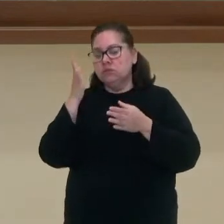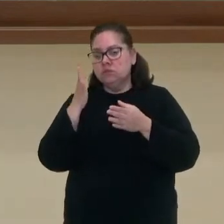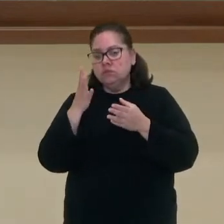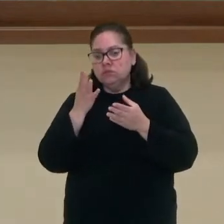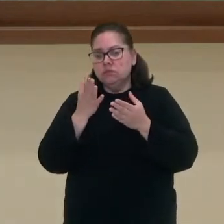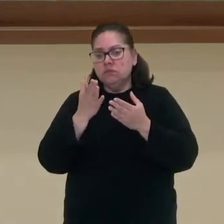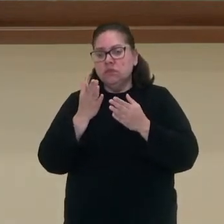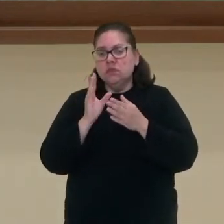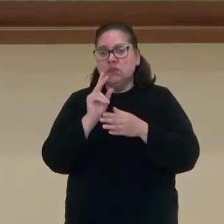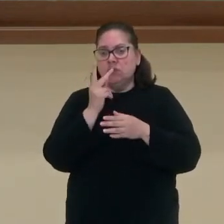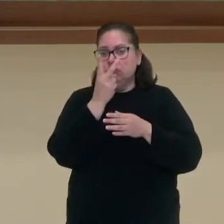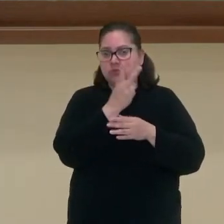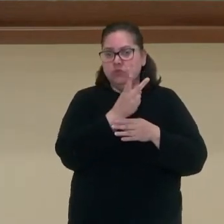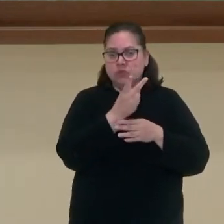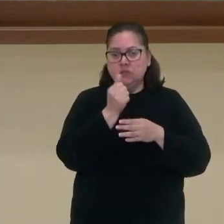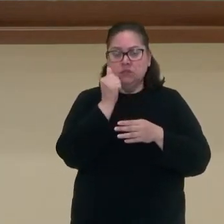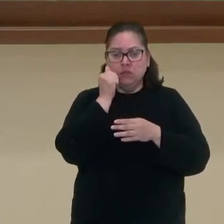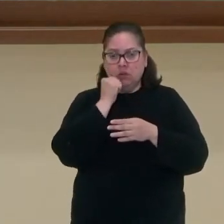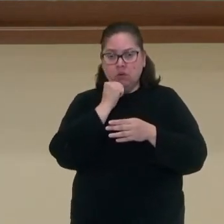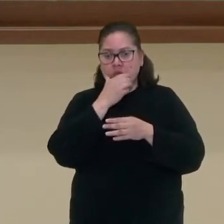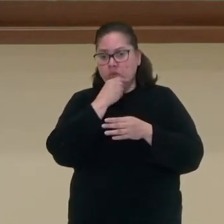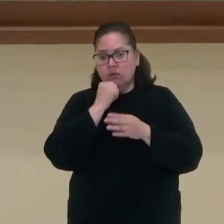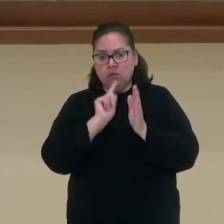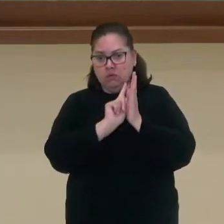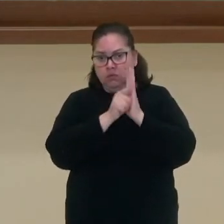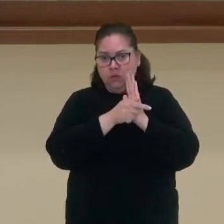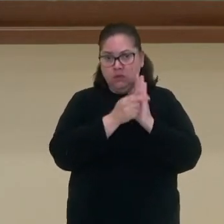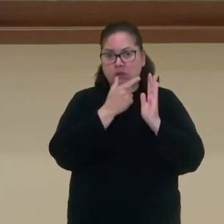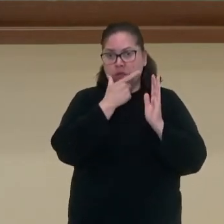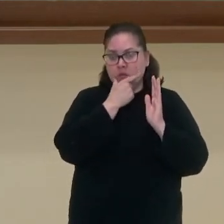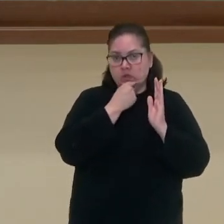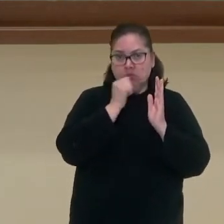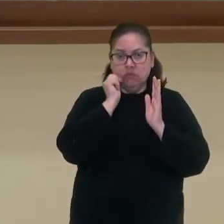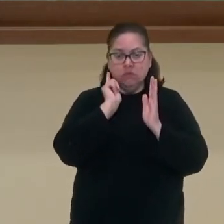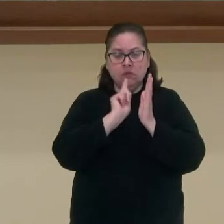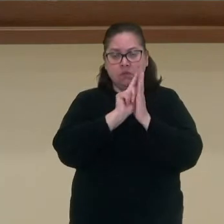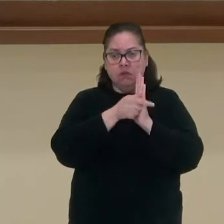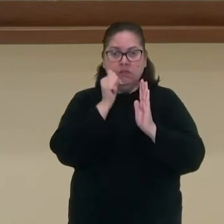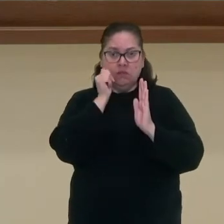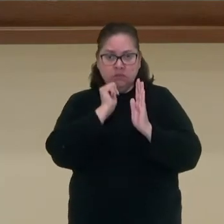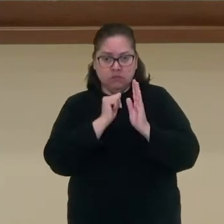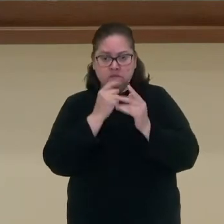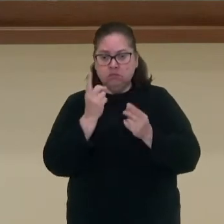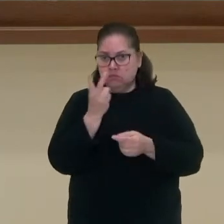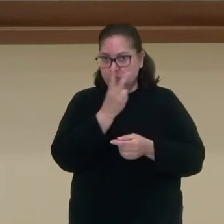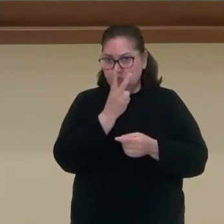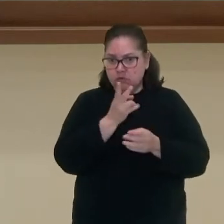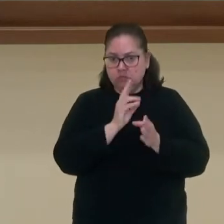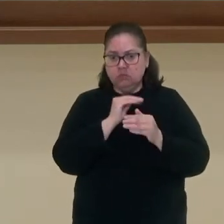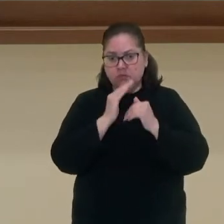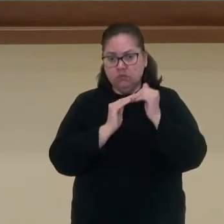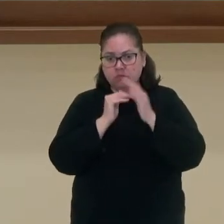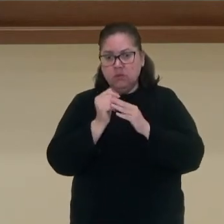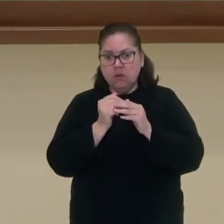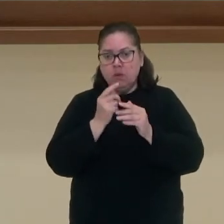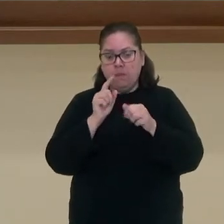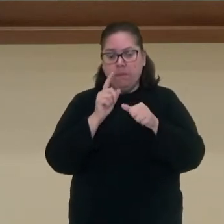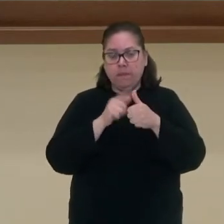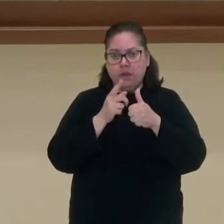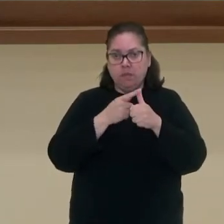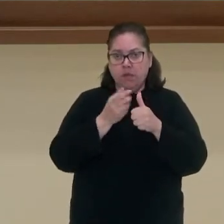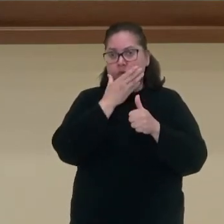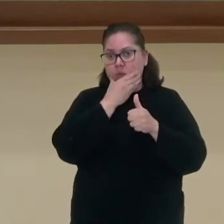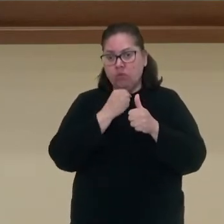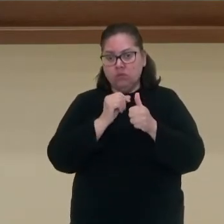heraproditas, ou seja, elas produzem tanto os gametas masculinos quanto os femininos. Geralmente, ela vai produzir masculino primeiro, vai